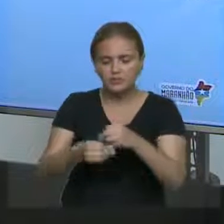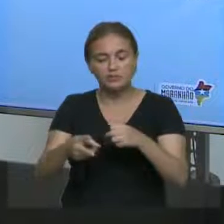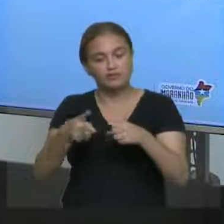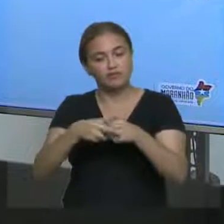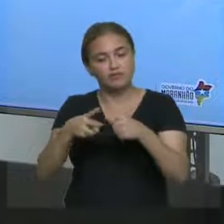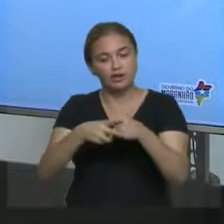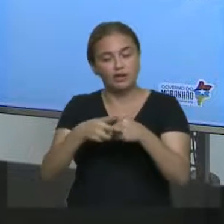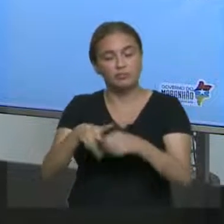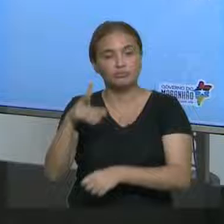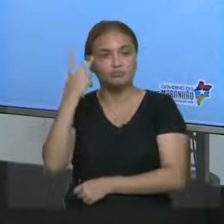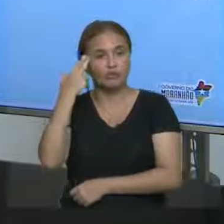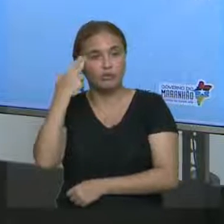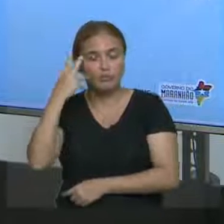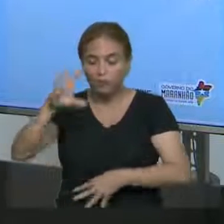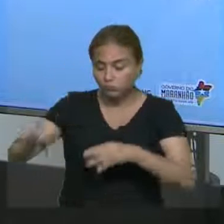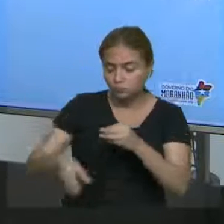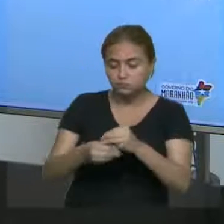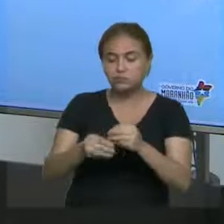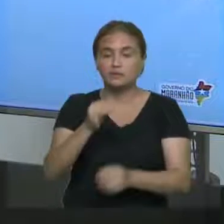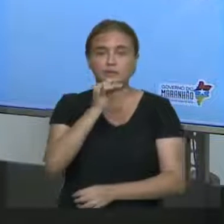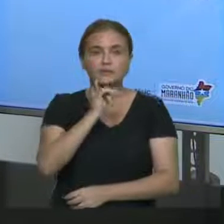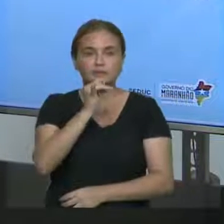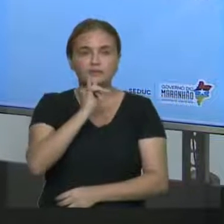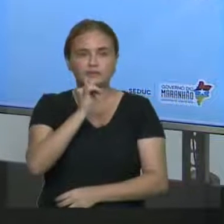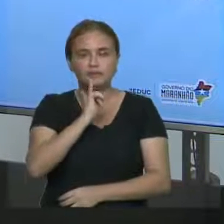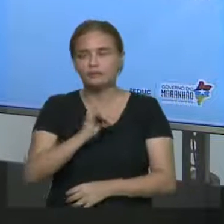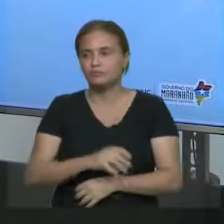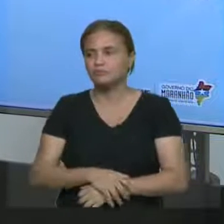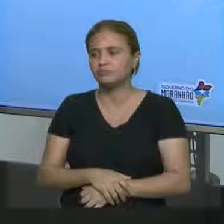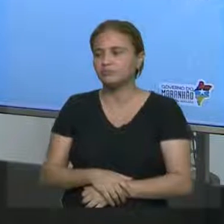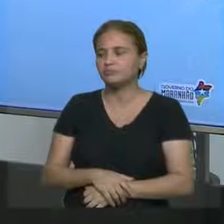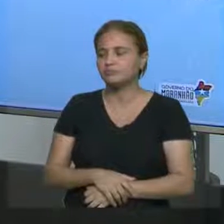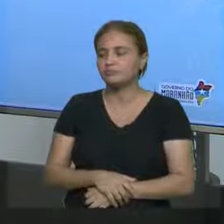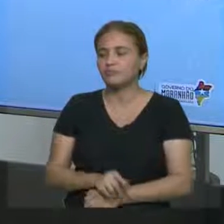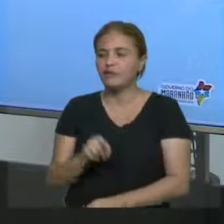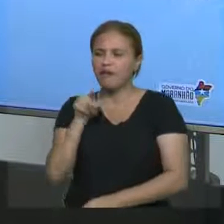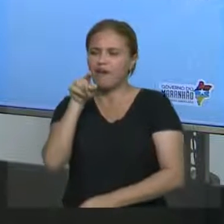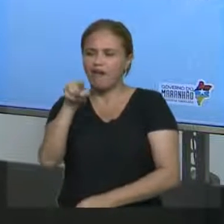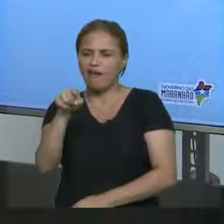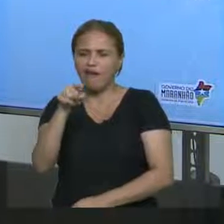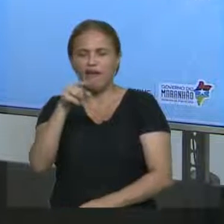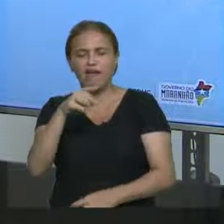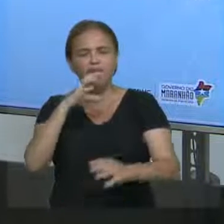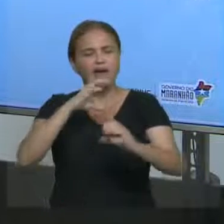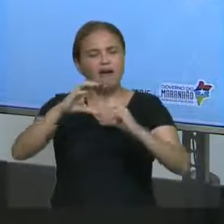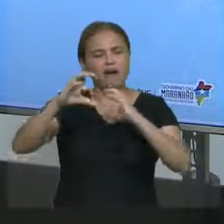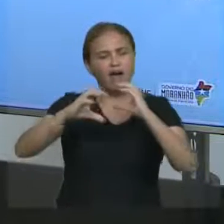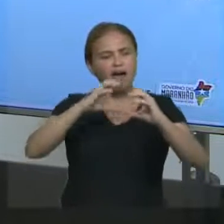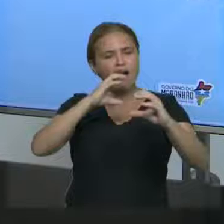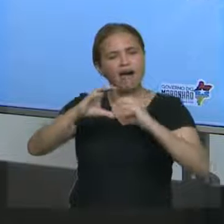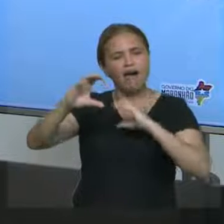forma normal, mais o complemento. Exemplo, does he sing well? Ele canta bem, ok? Então, nós temos a verbo to sing.